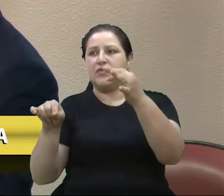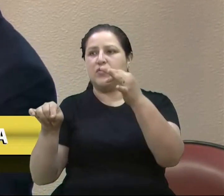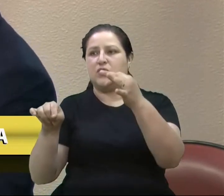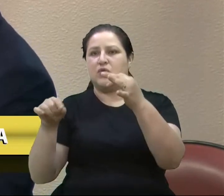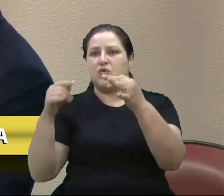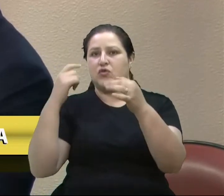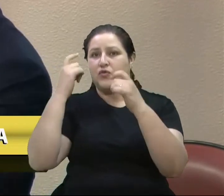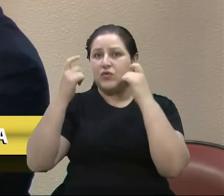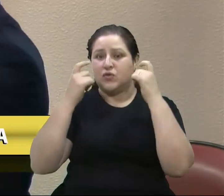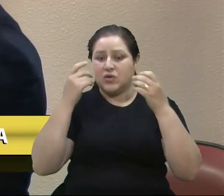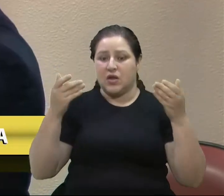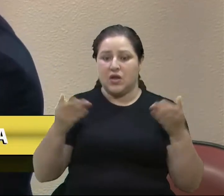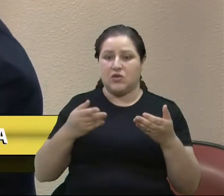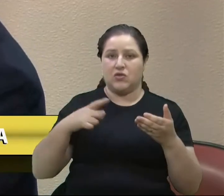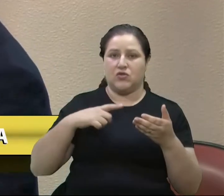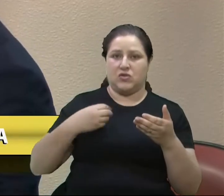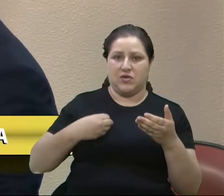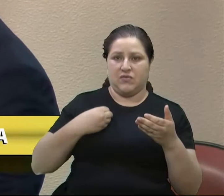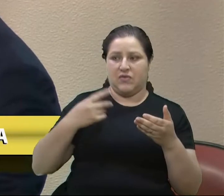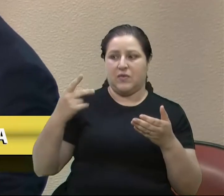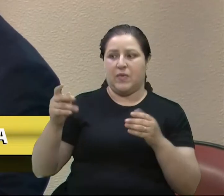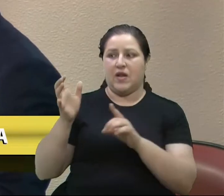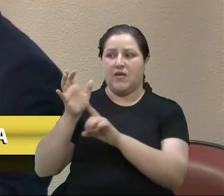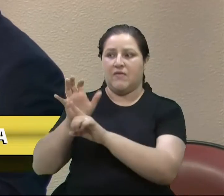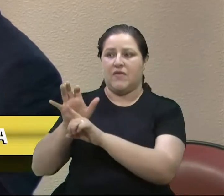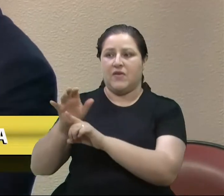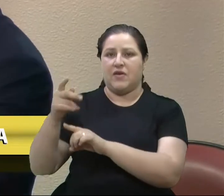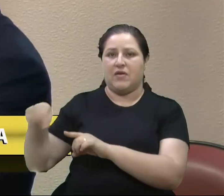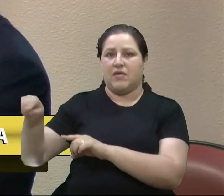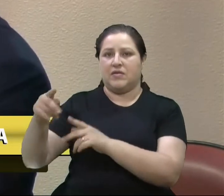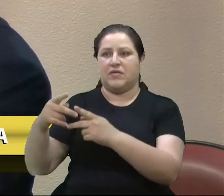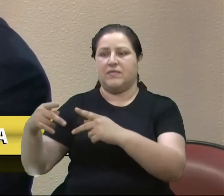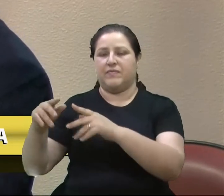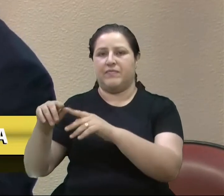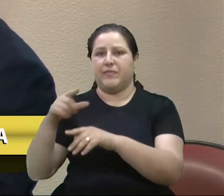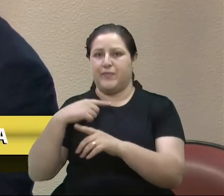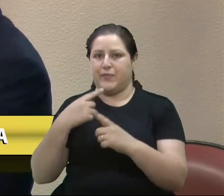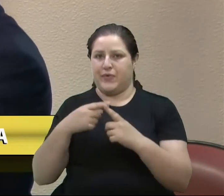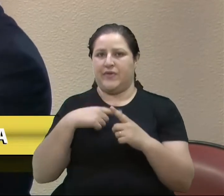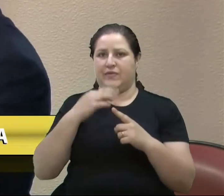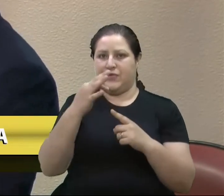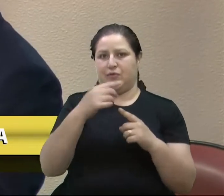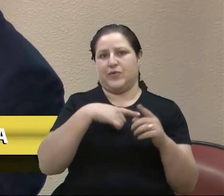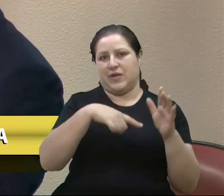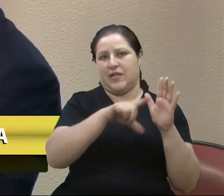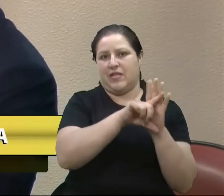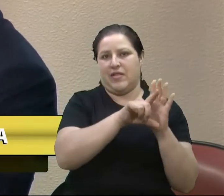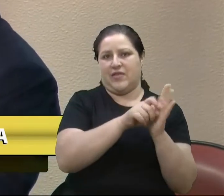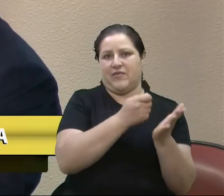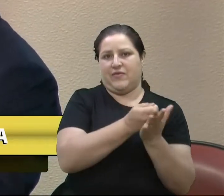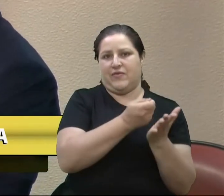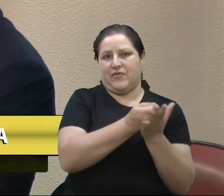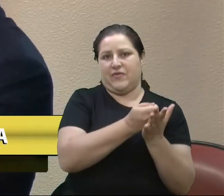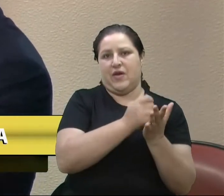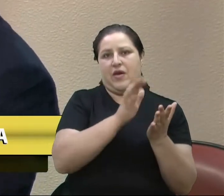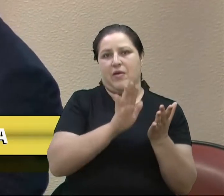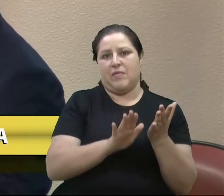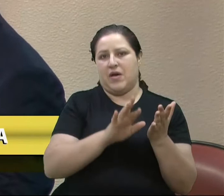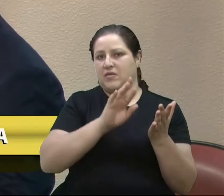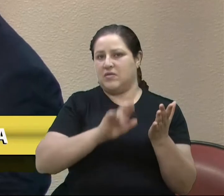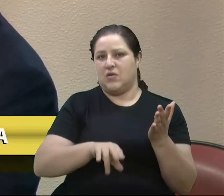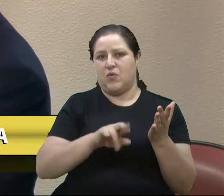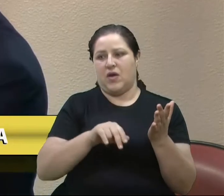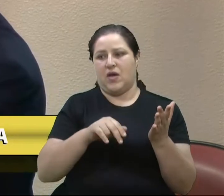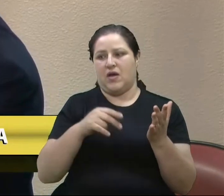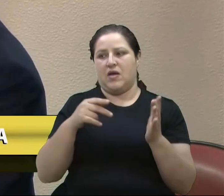desde já e muitas mais virão no futuro com leis duras que devem existir, mas não foram provocadas pelos nossos